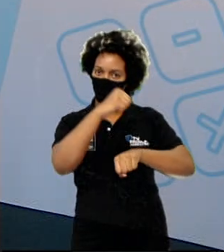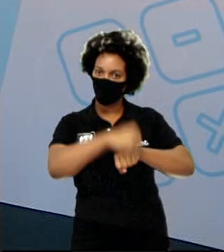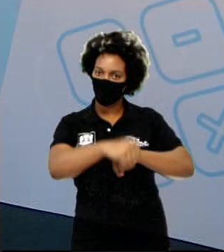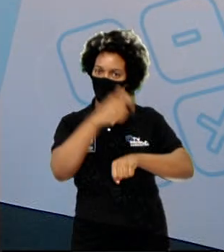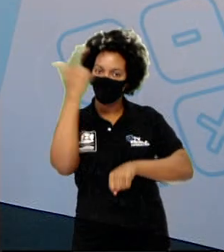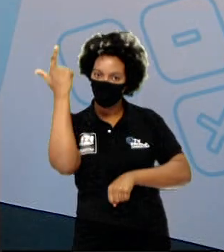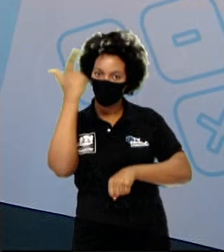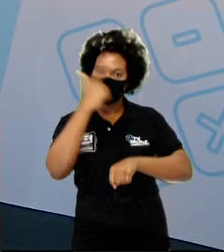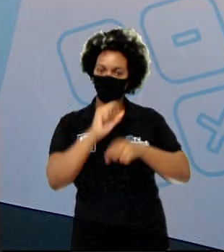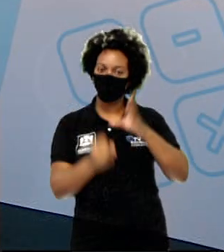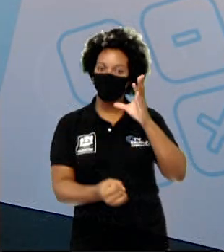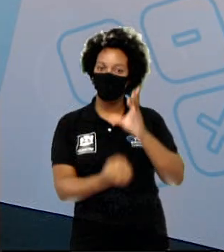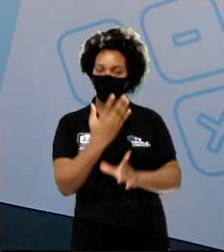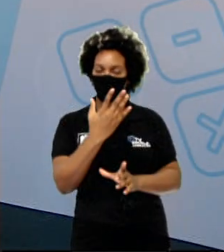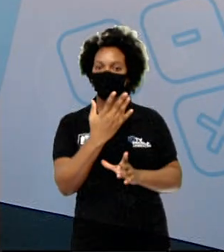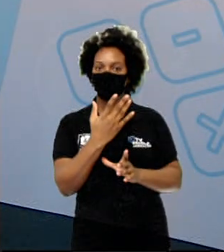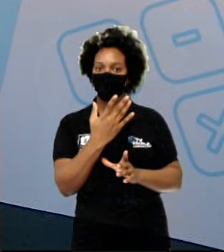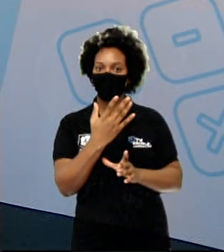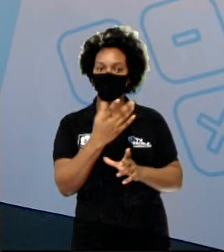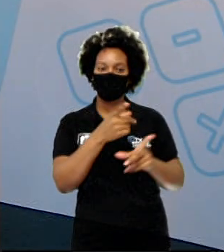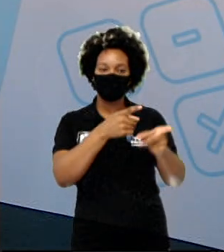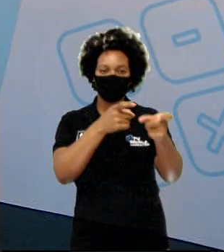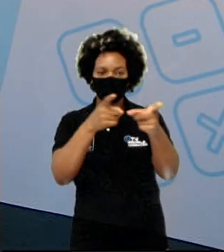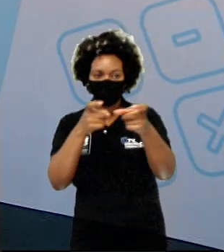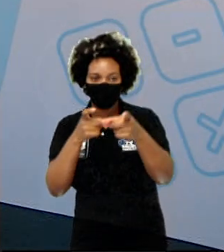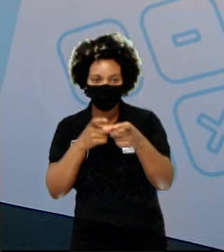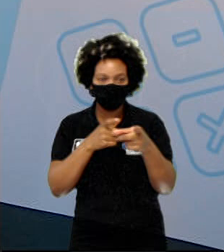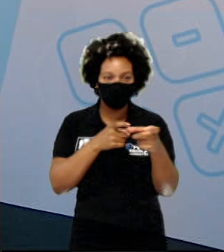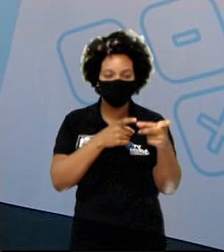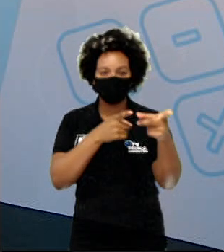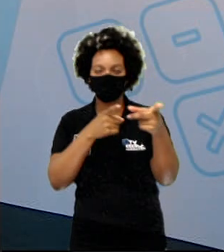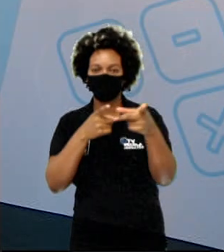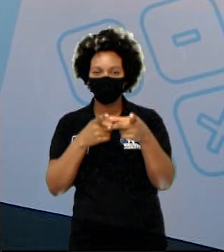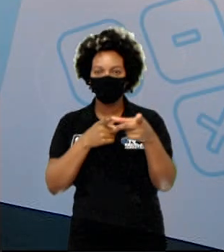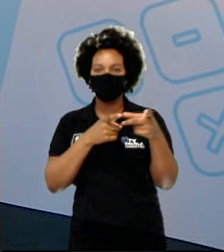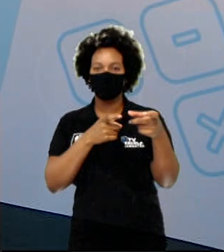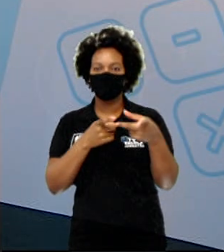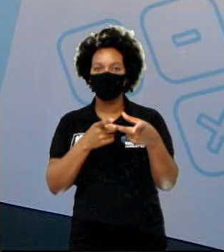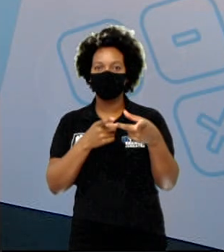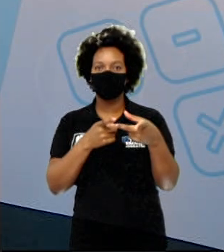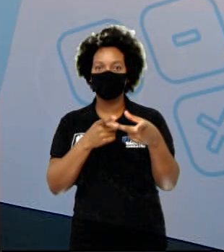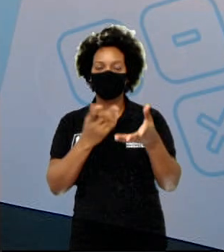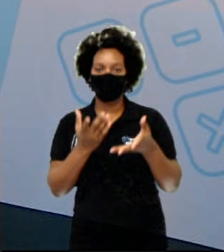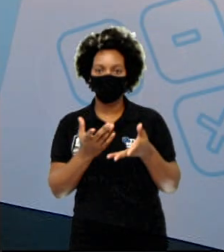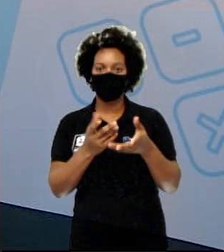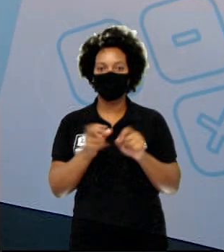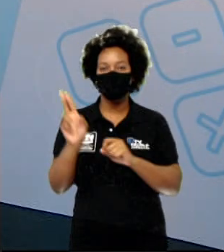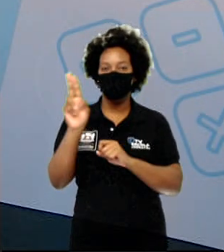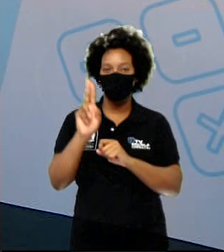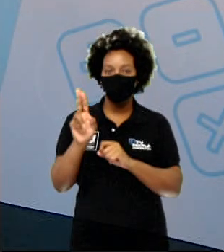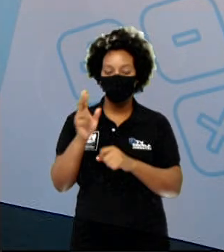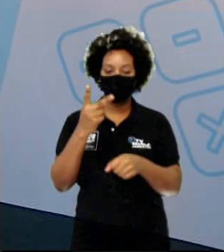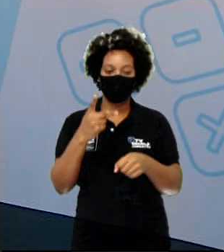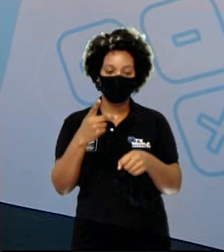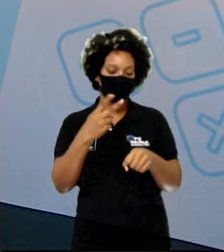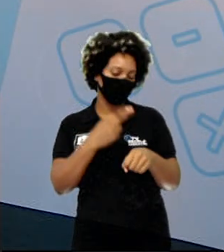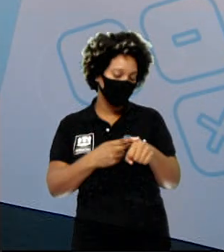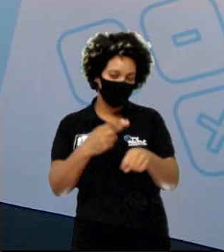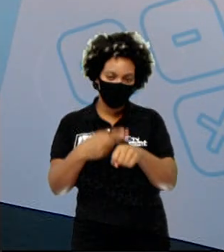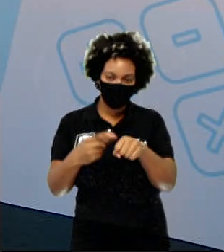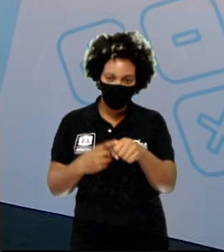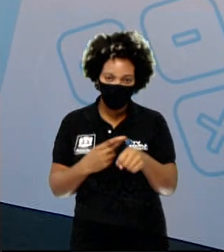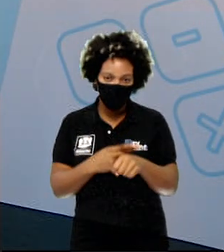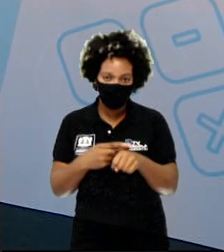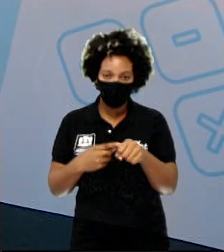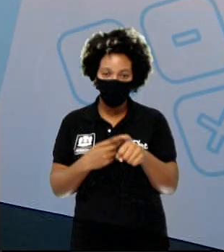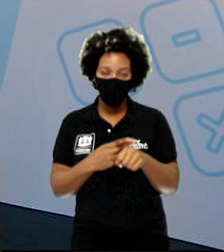consegue criar flechas, lanças, facas, com as quais ele